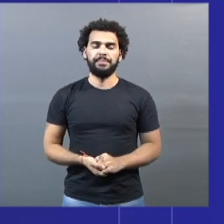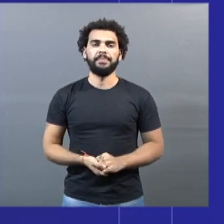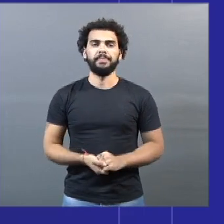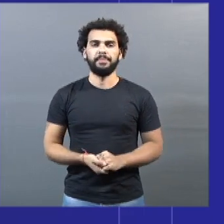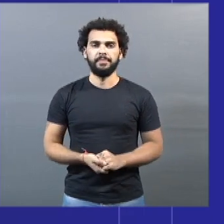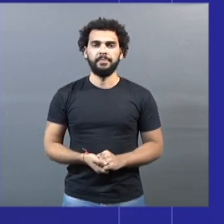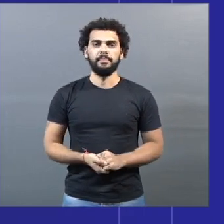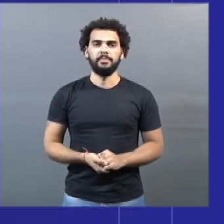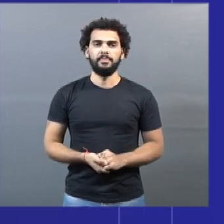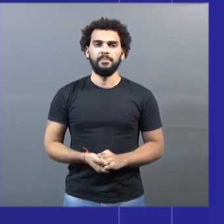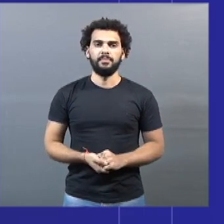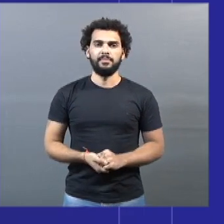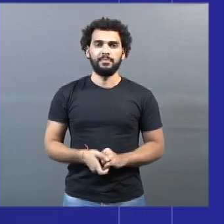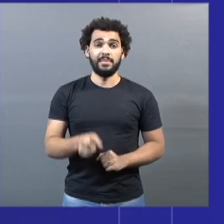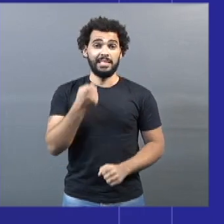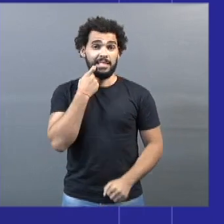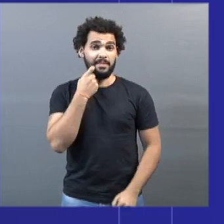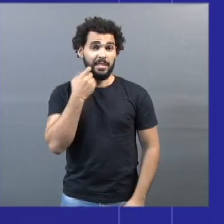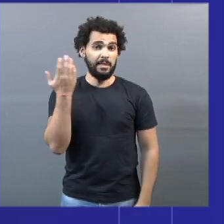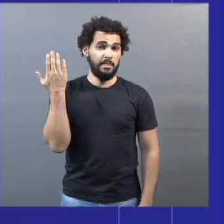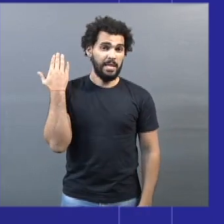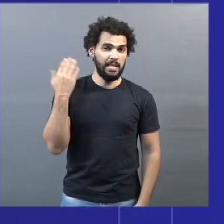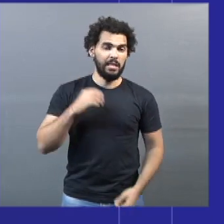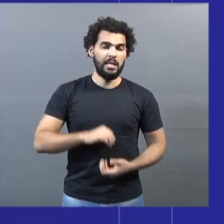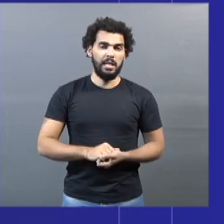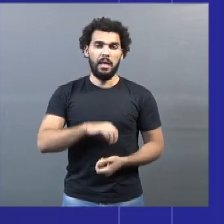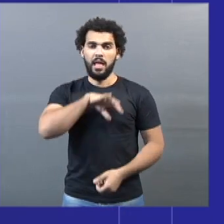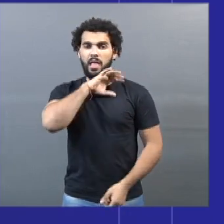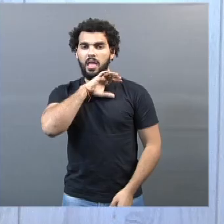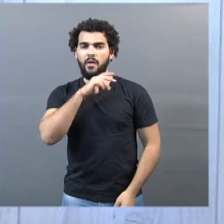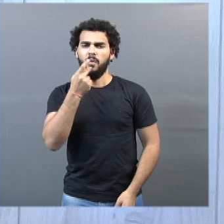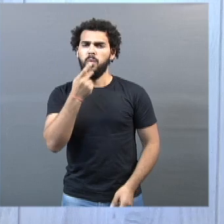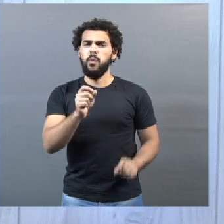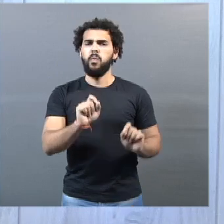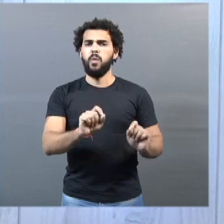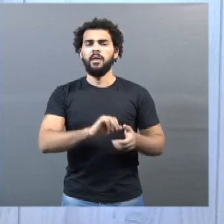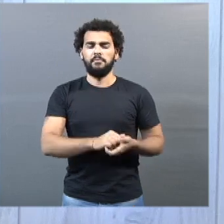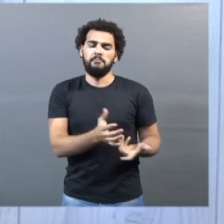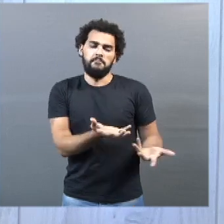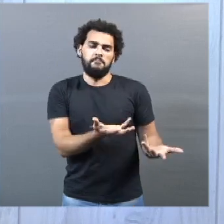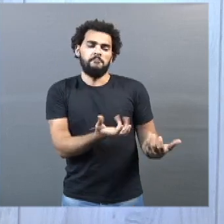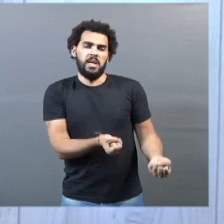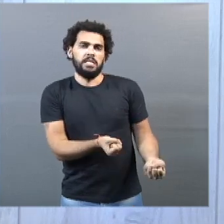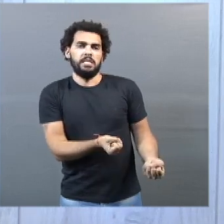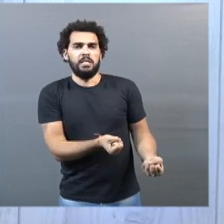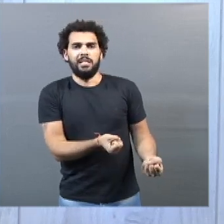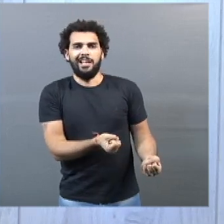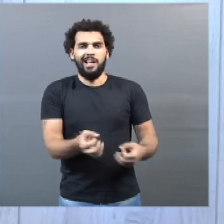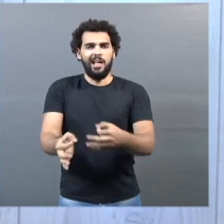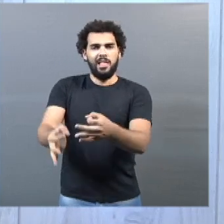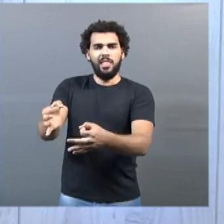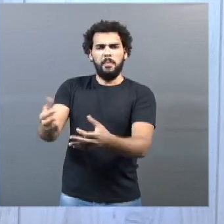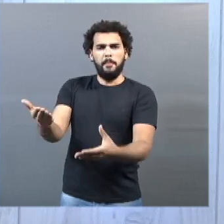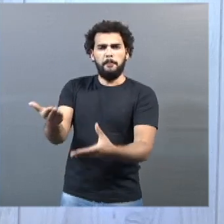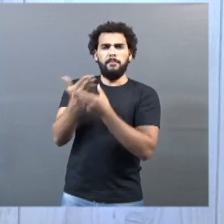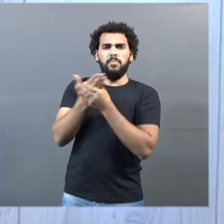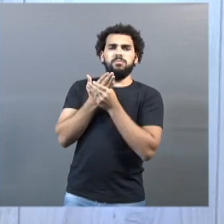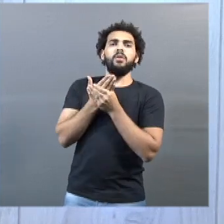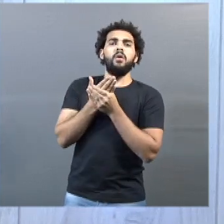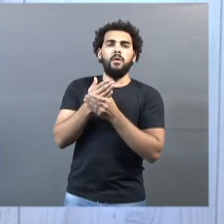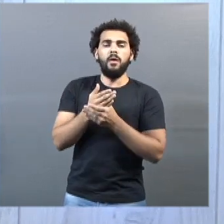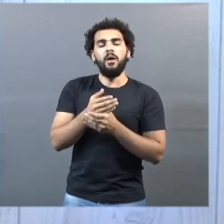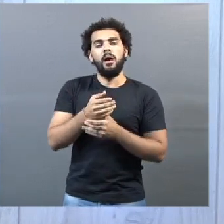-feira, o prefeito Odelmo Leão informou que iria acatar a decisão judicial que obriga os